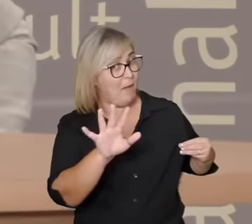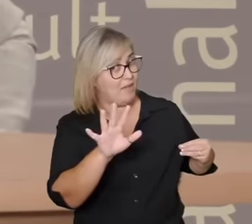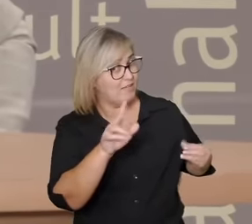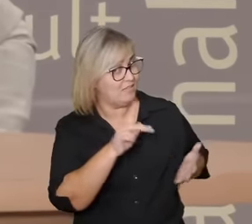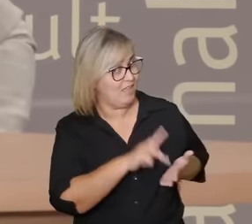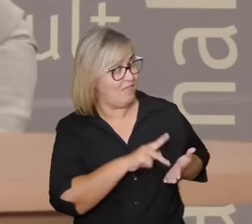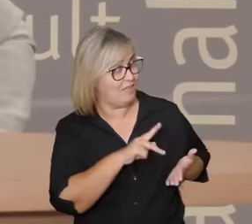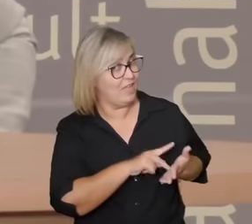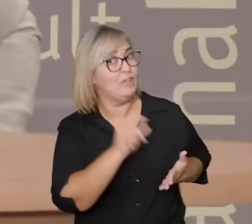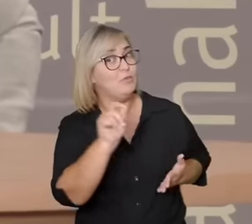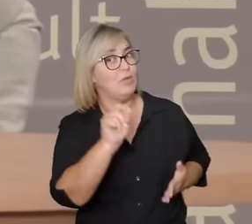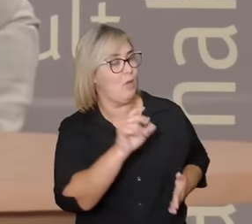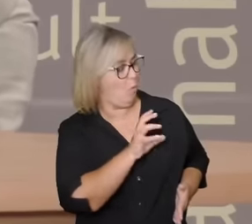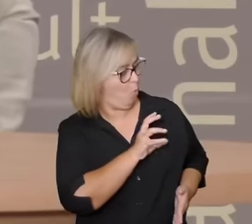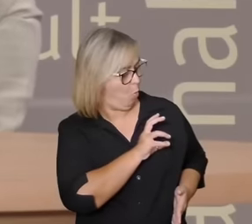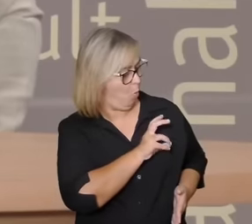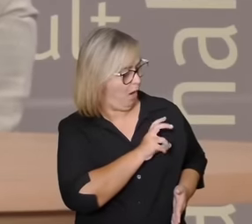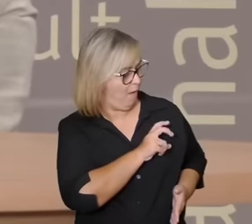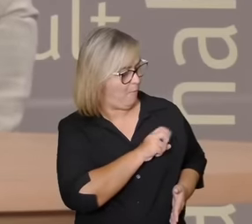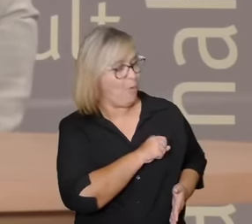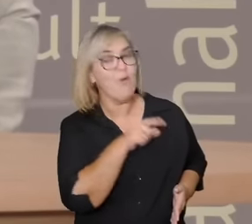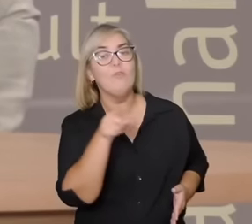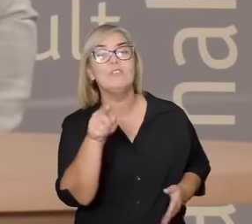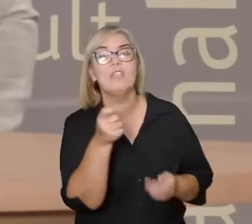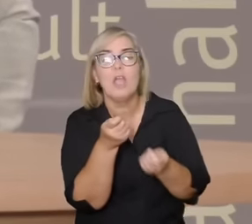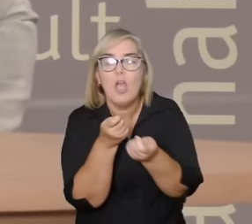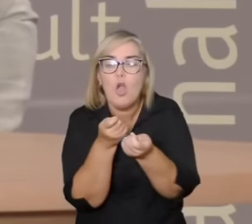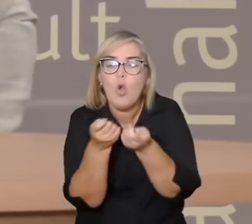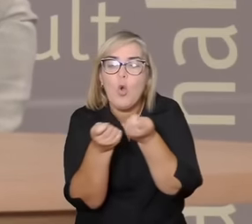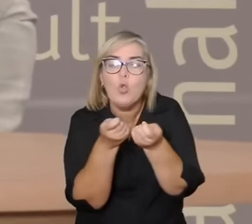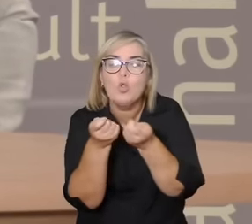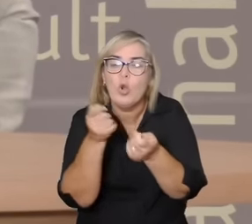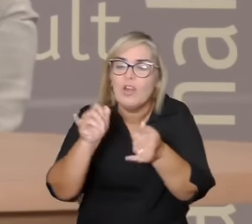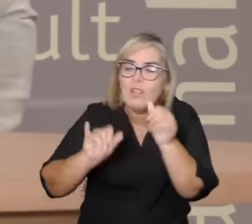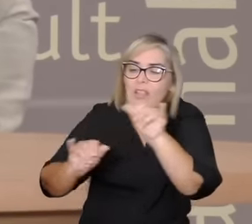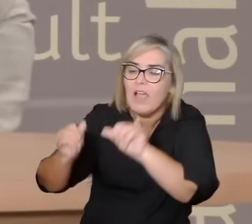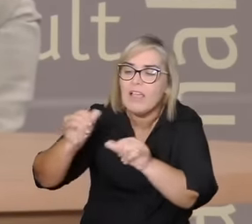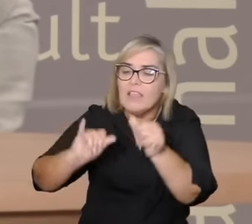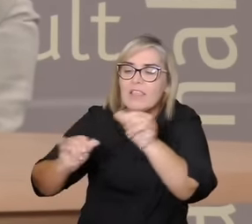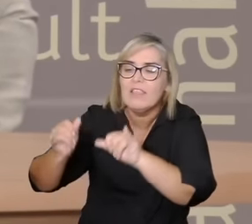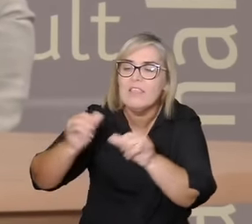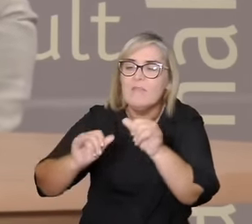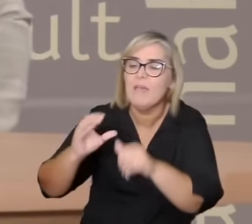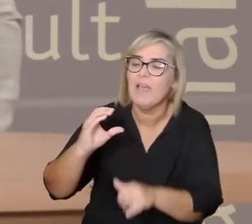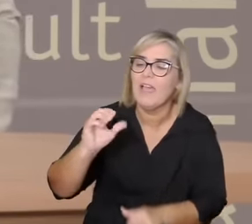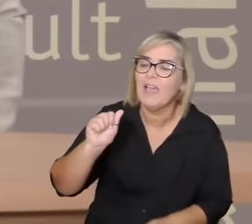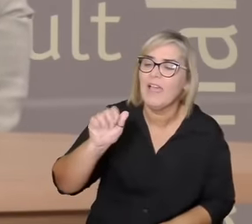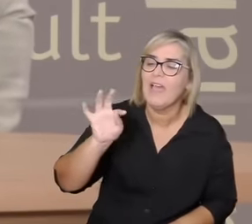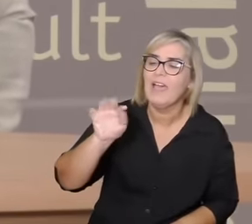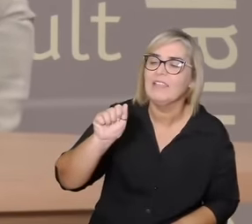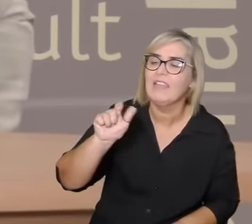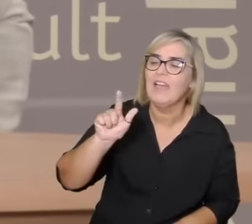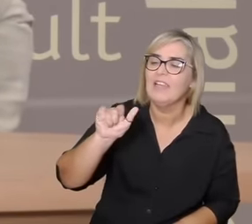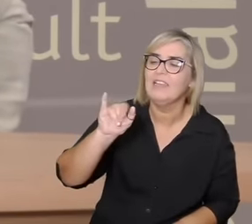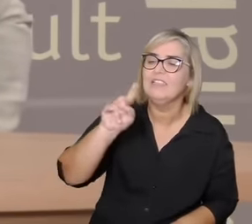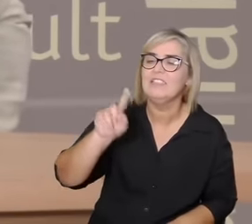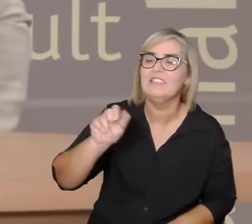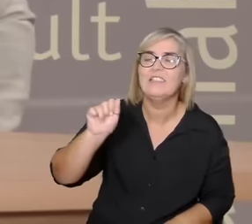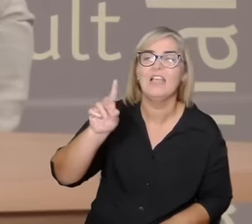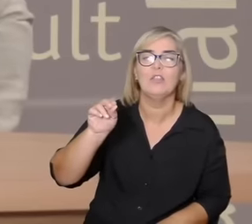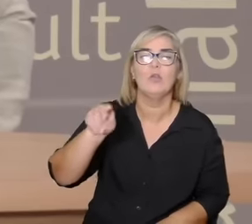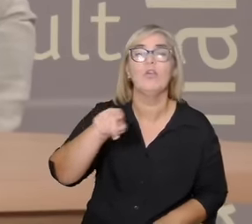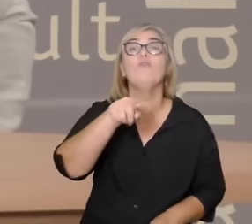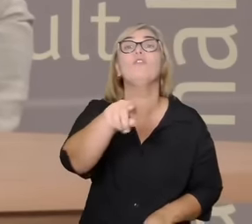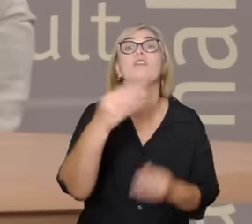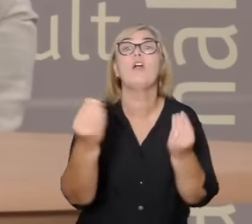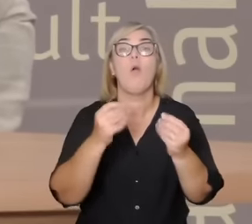como o grande catalisador de bem-estar o grande organizador aí pode ser que as coisas mudem